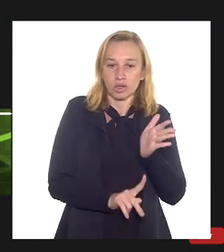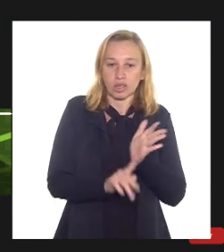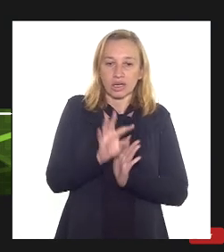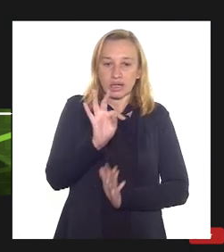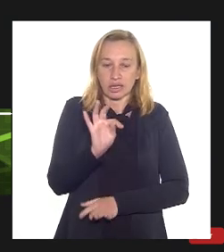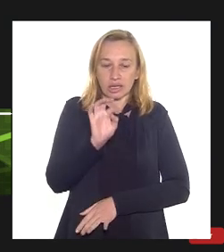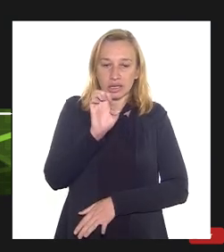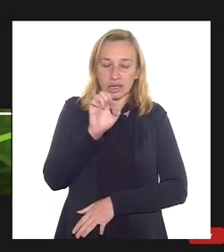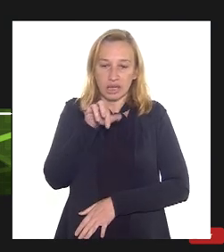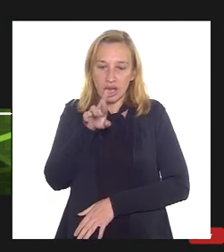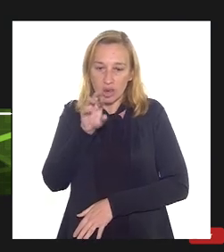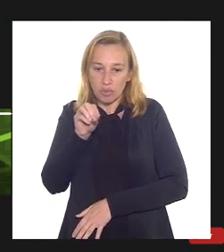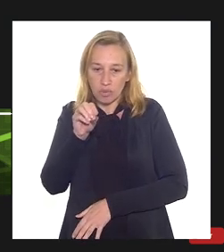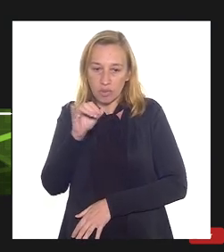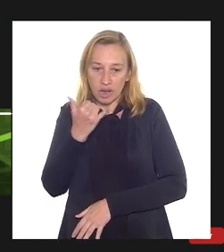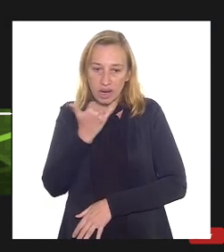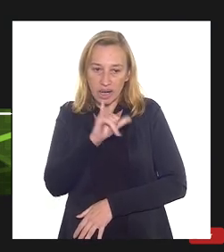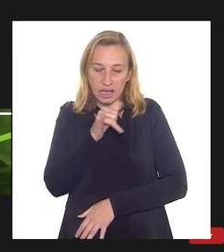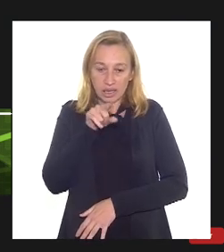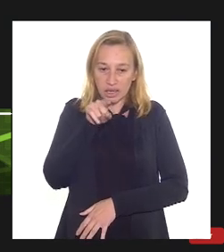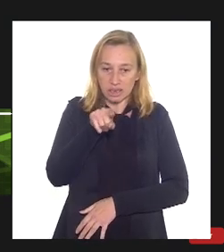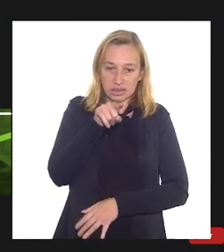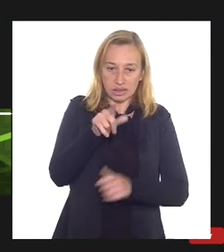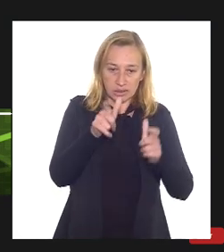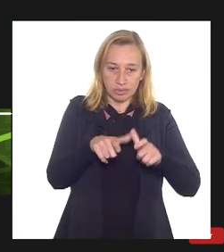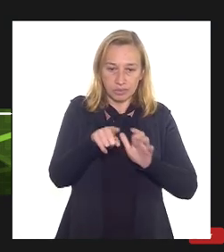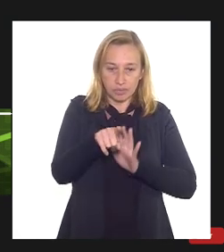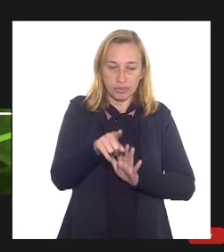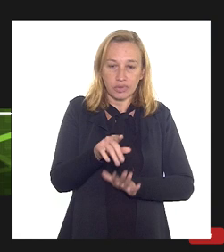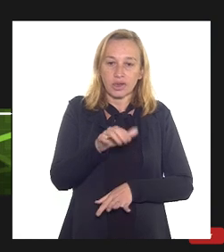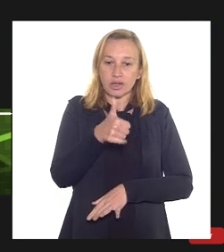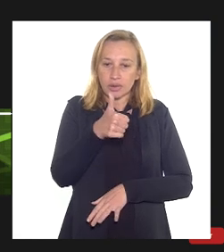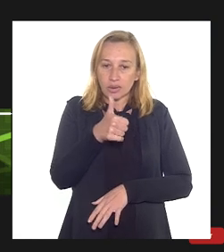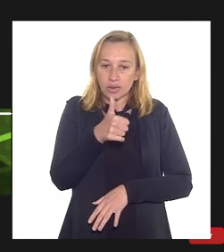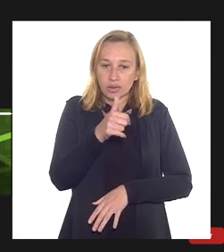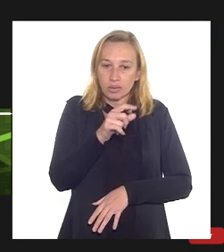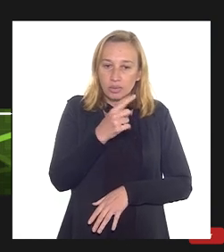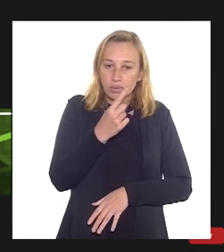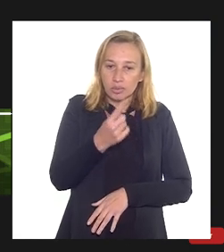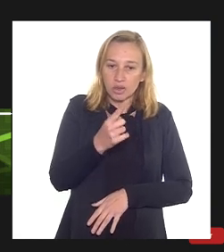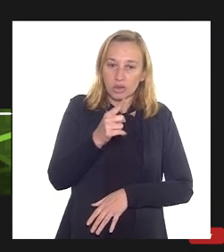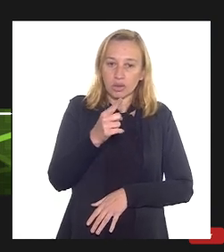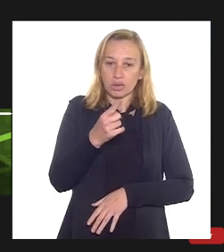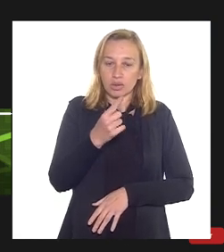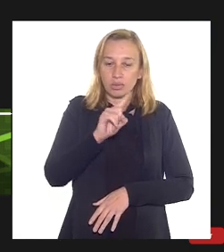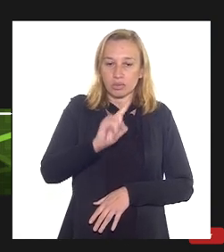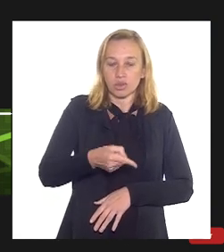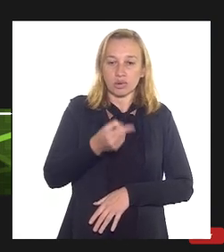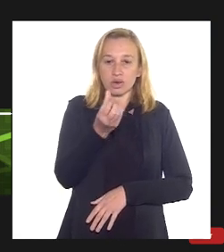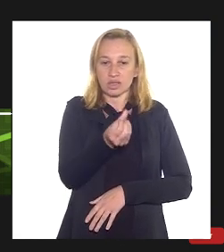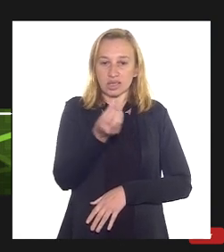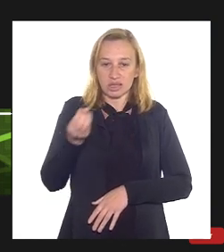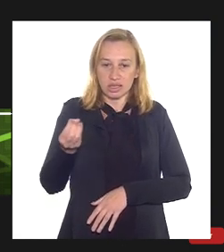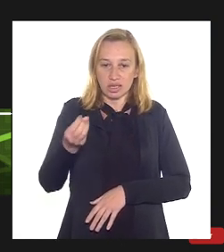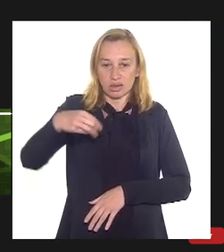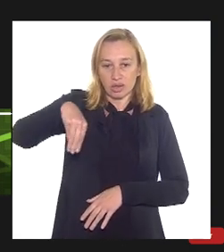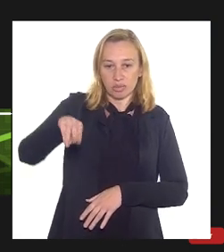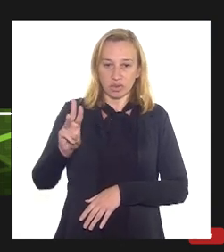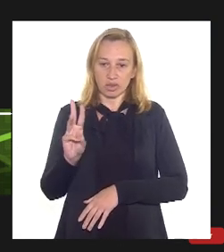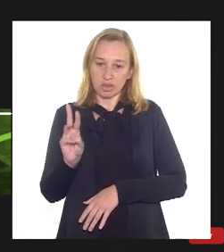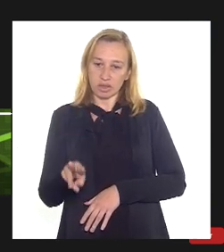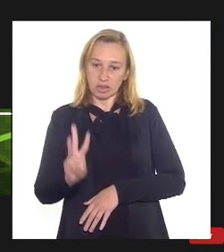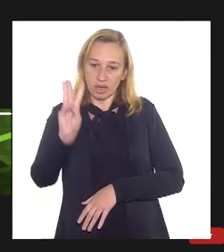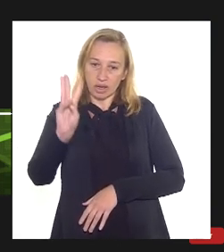projeto, nessa avaliação, na fase que estamos hoje, na faixa de 1.600 megawatts, que é considerada uma